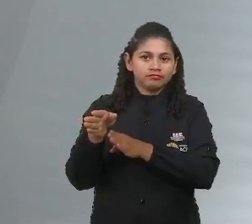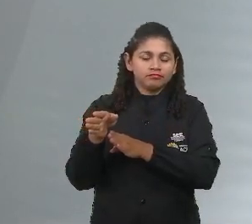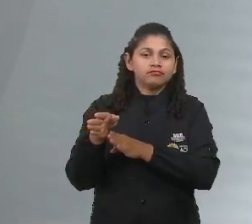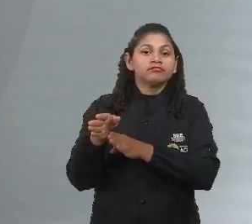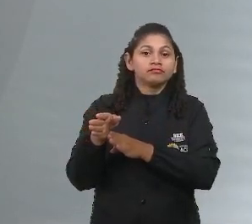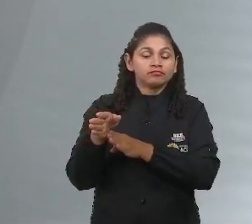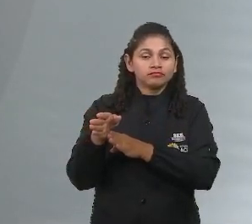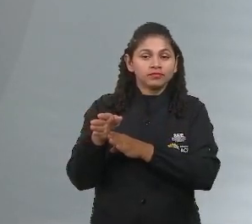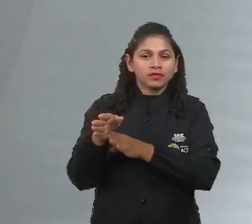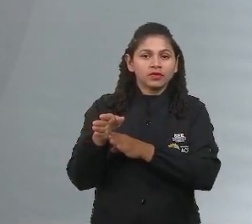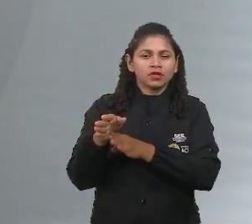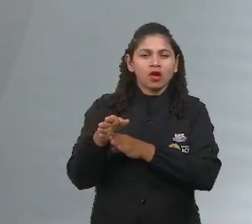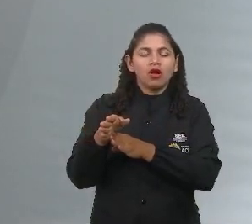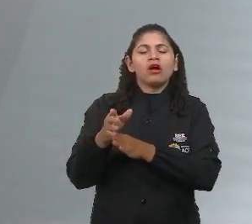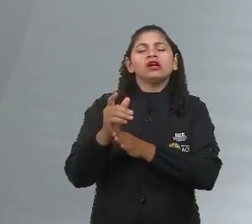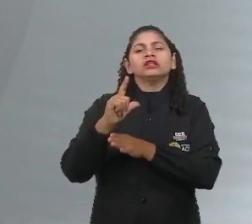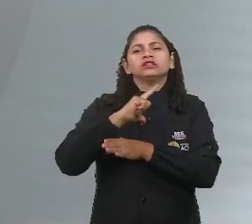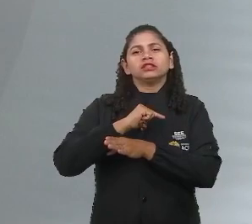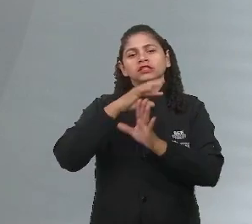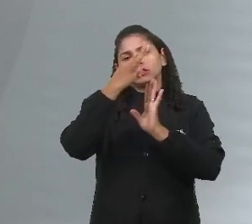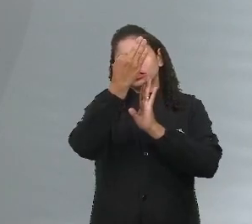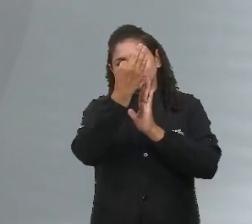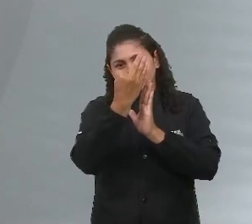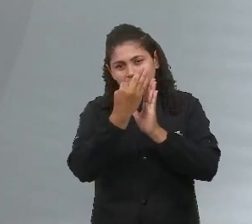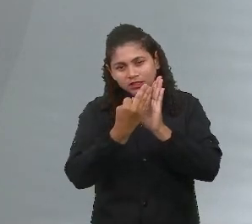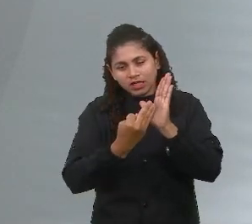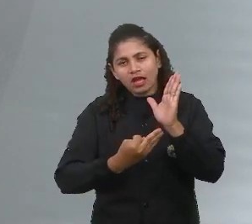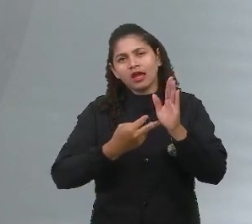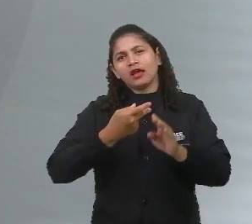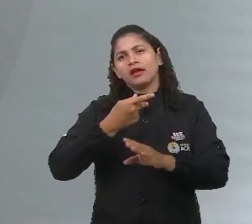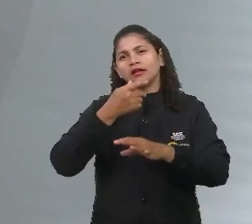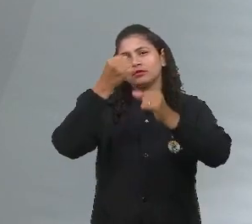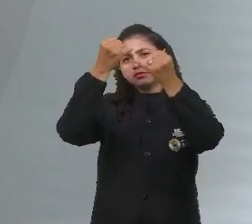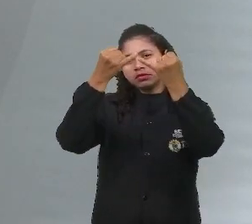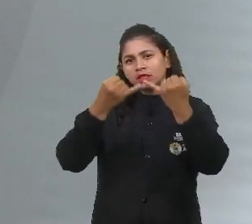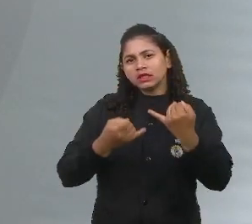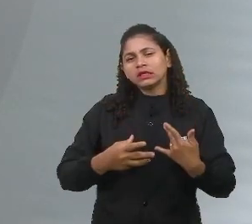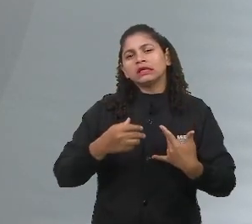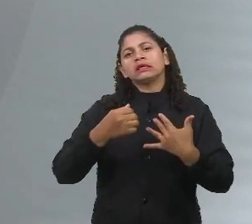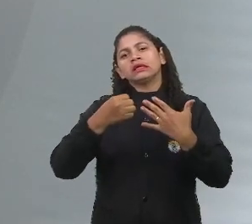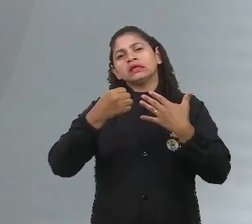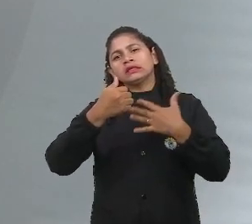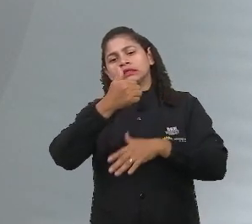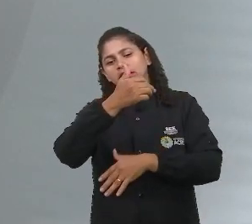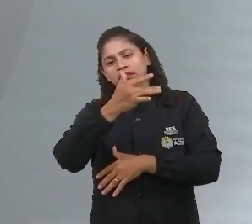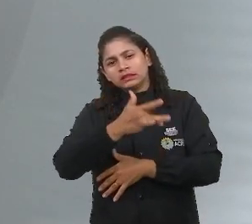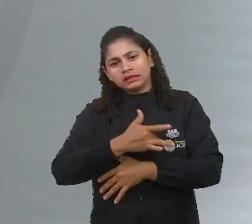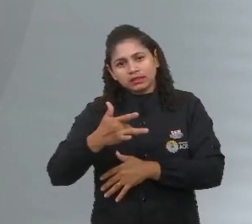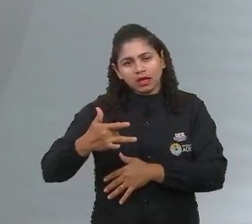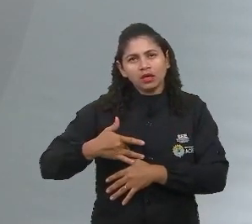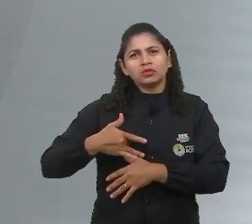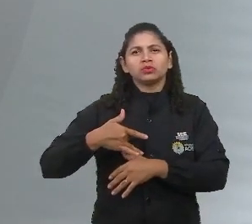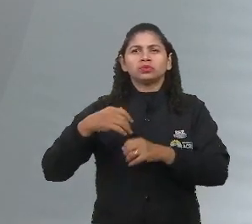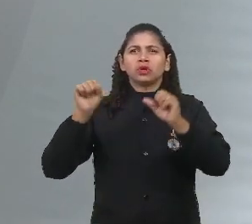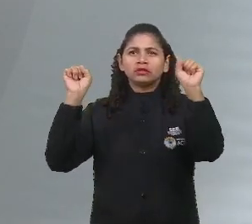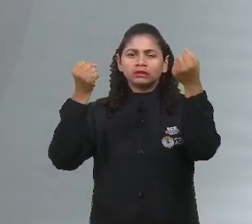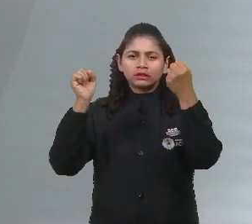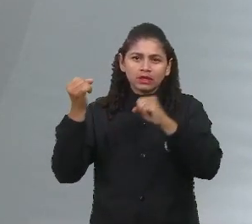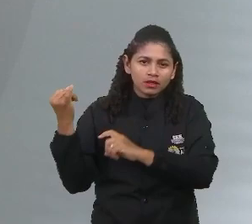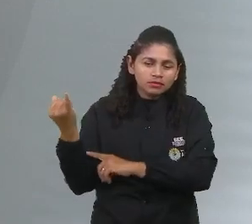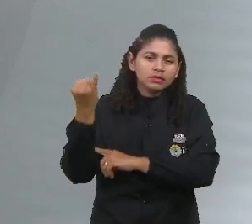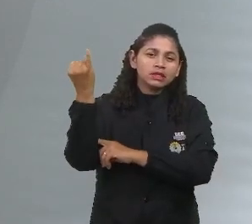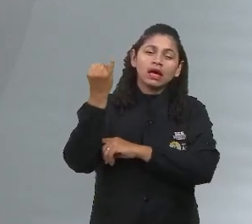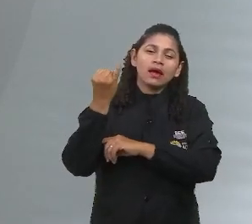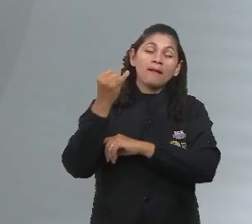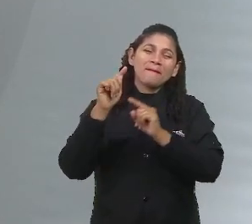tinha um direcionamento sobre saúde. Falou ali do Paulo Cinto Saúde, é o que interessa. Diz que a atividade física é importante. Diz que o porquê é importante.